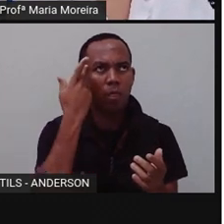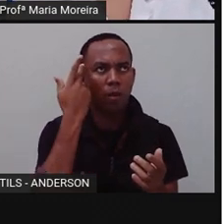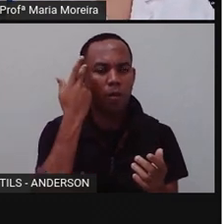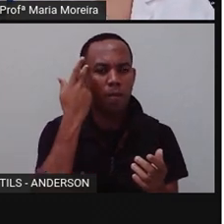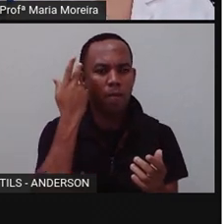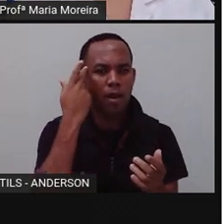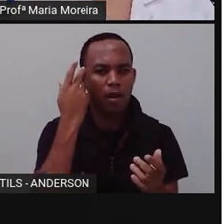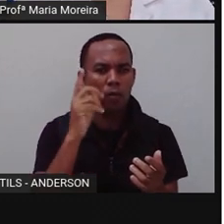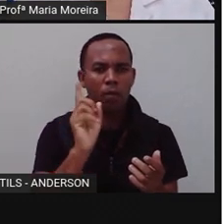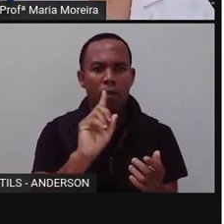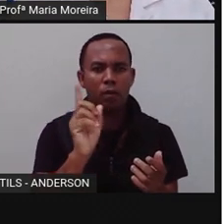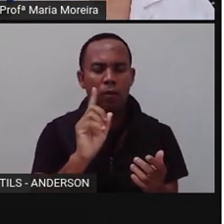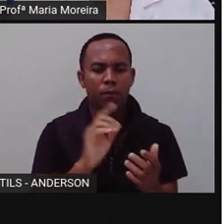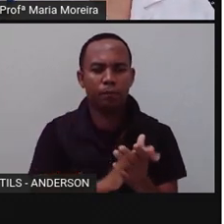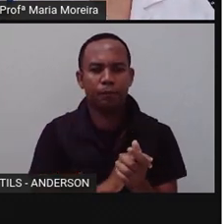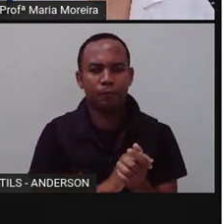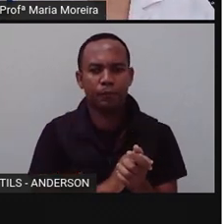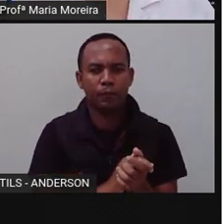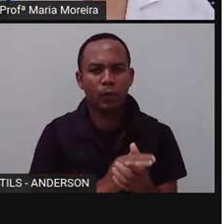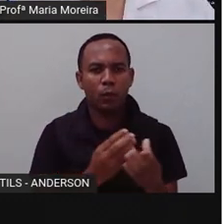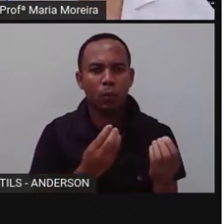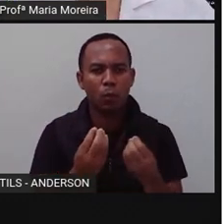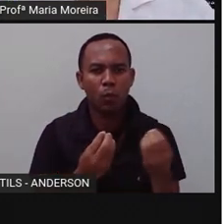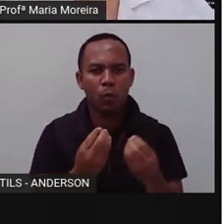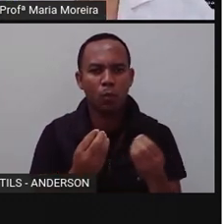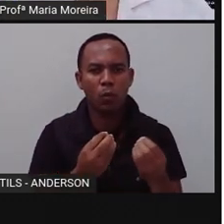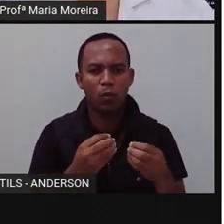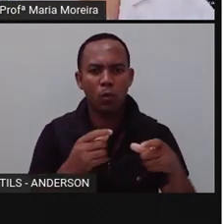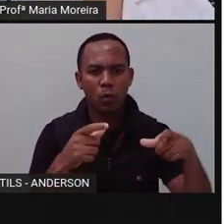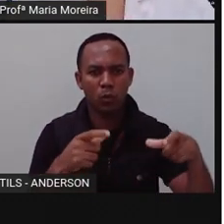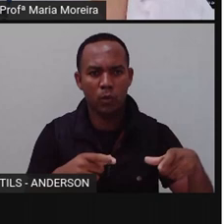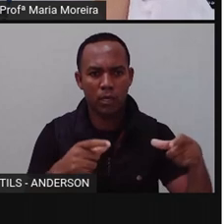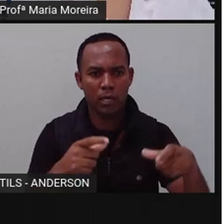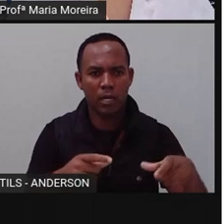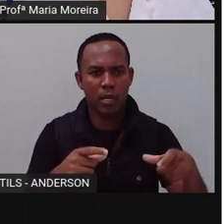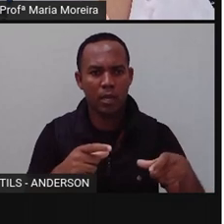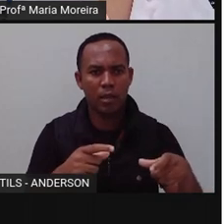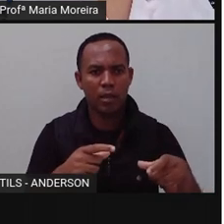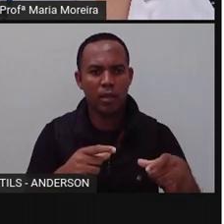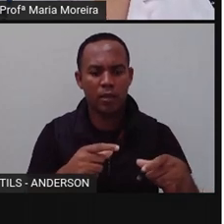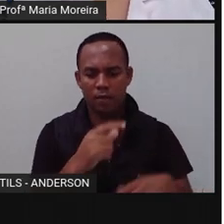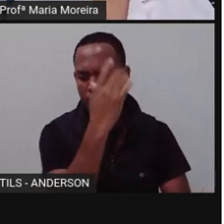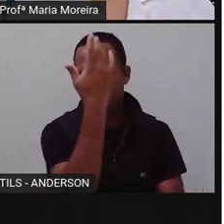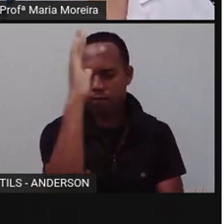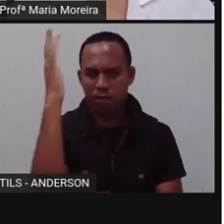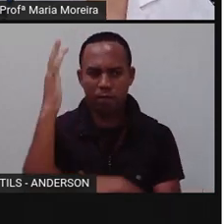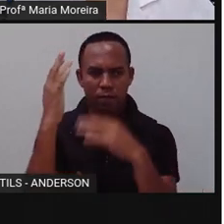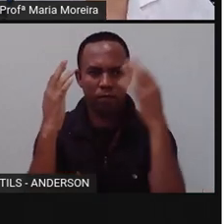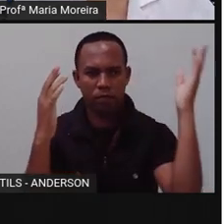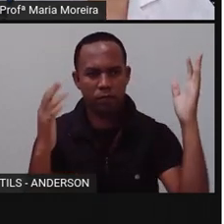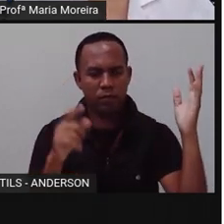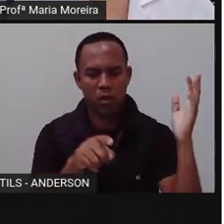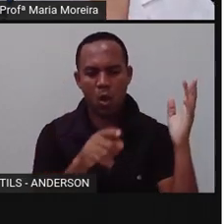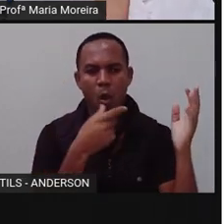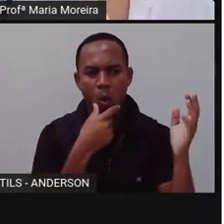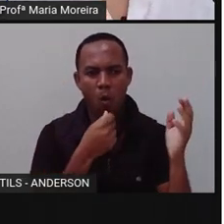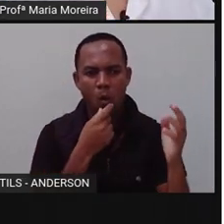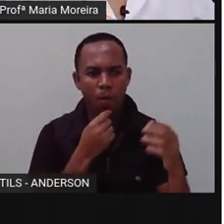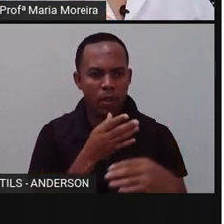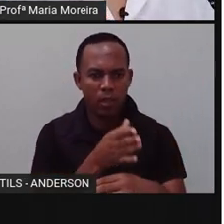Os habitats naturais são aqueles criados pela própria natureza, sem intervenção do homem.